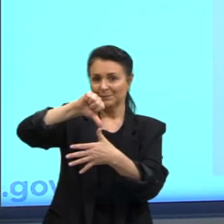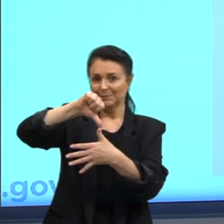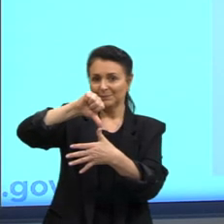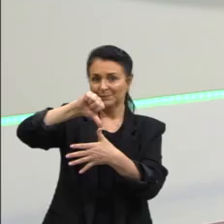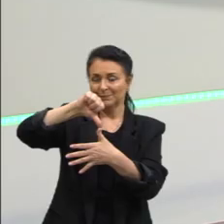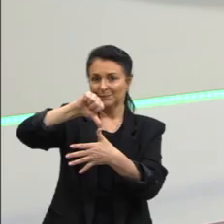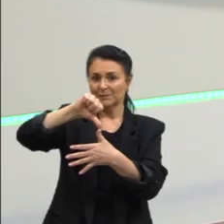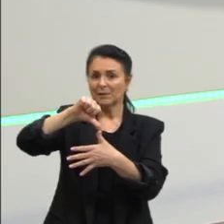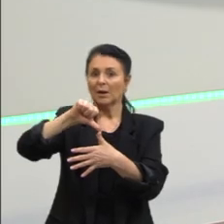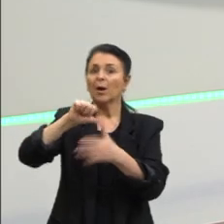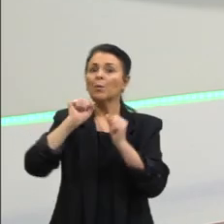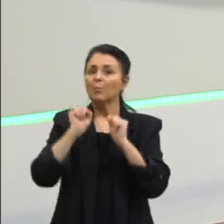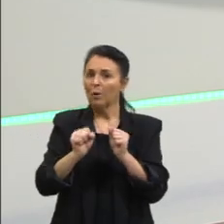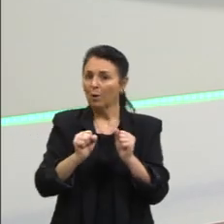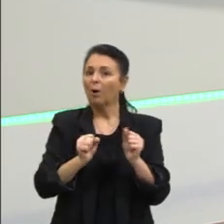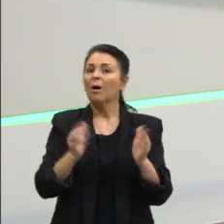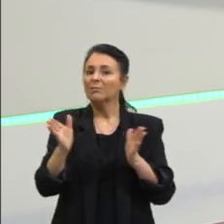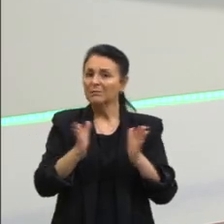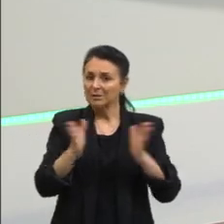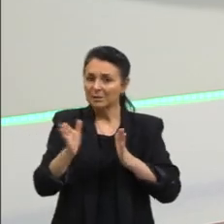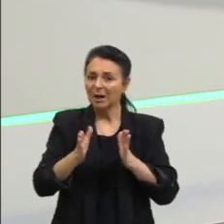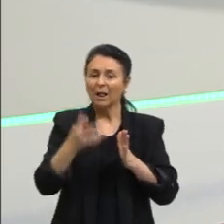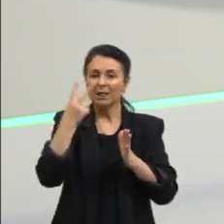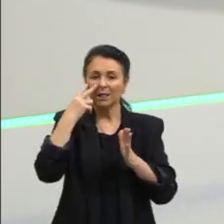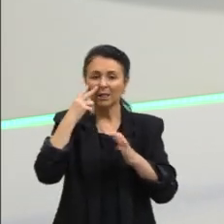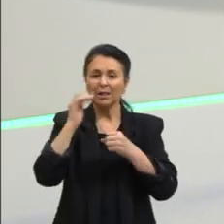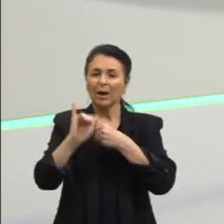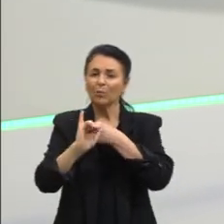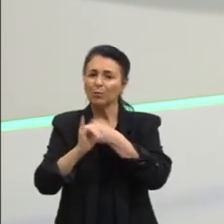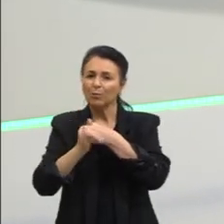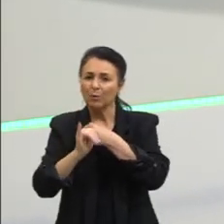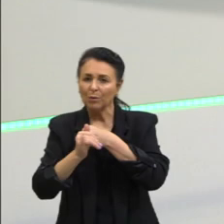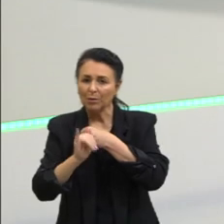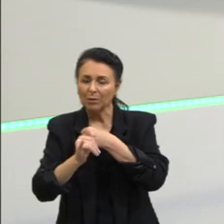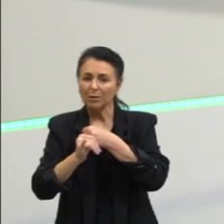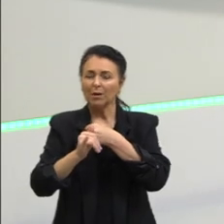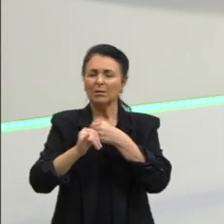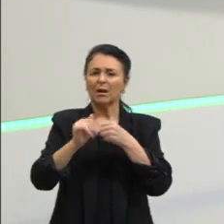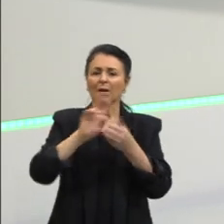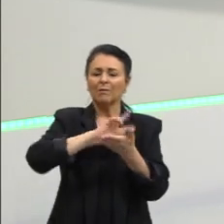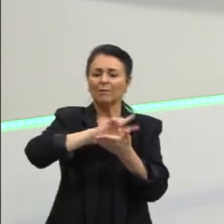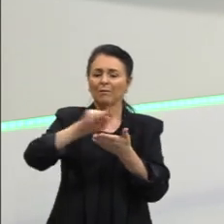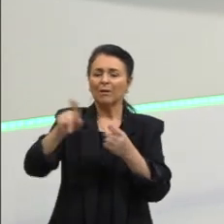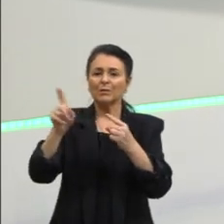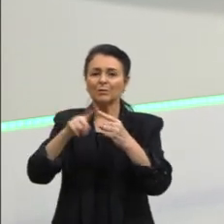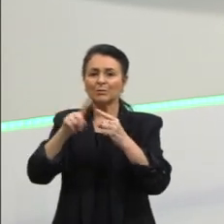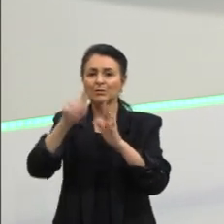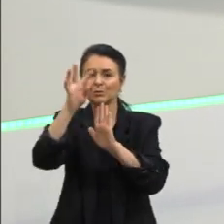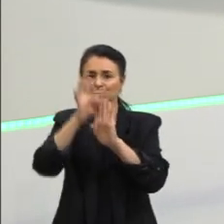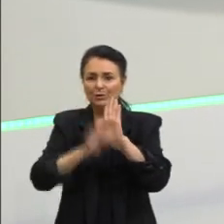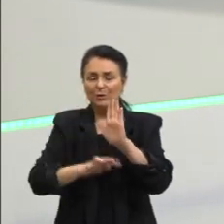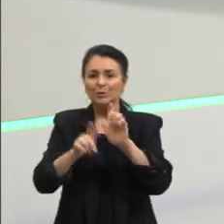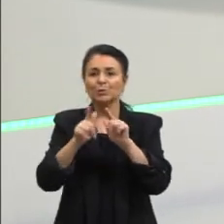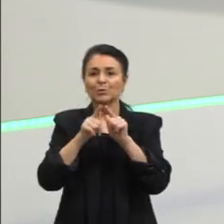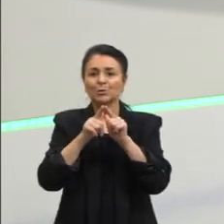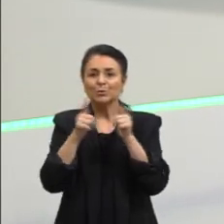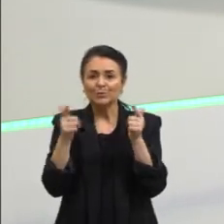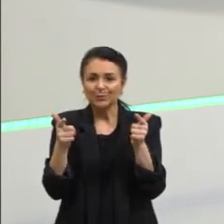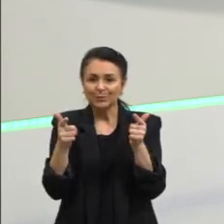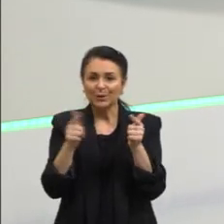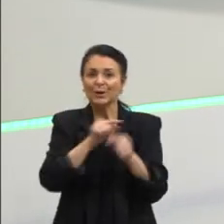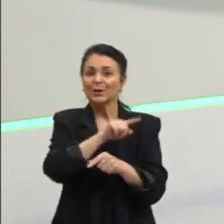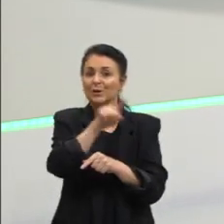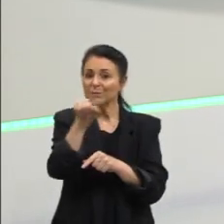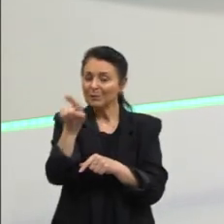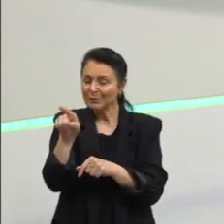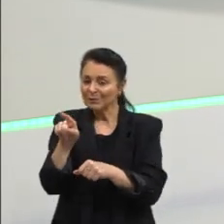Ler Crônicas Vários Tipos textuais Jornalísticos Periódicos Que vão